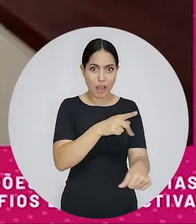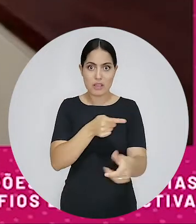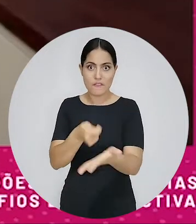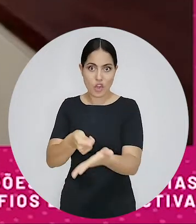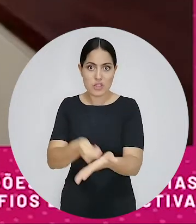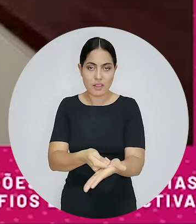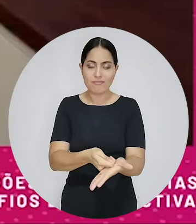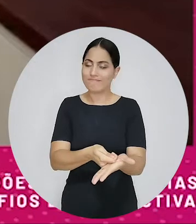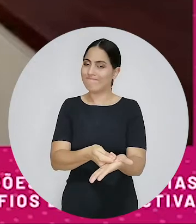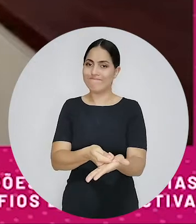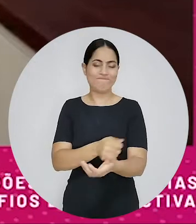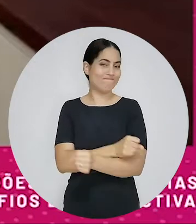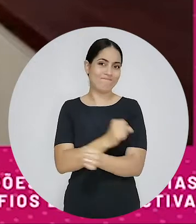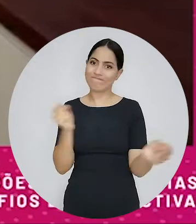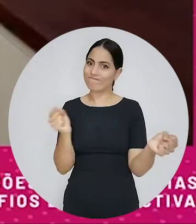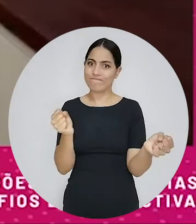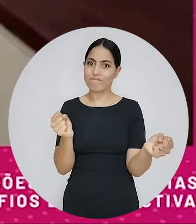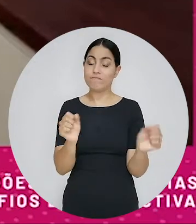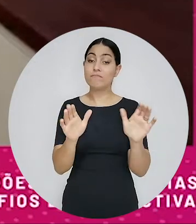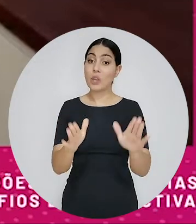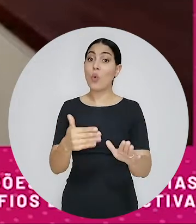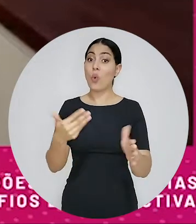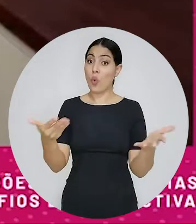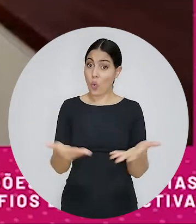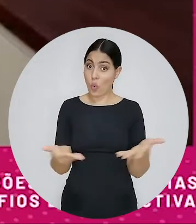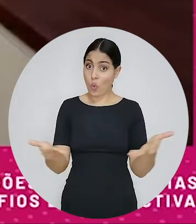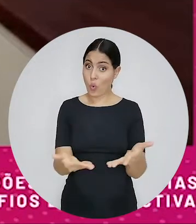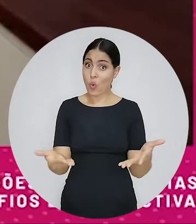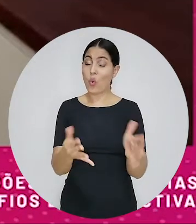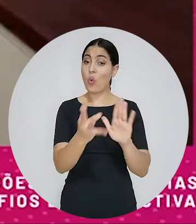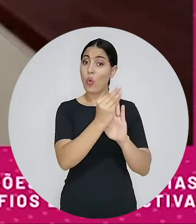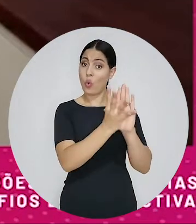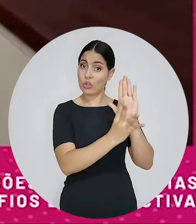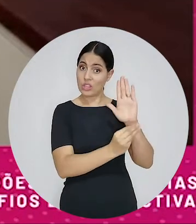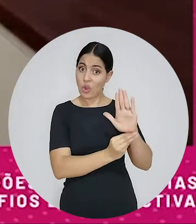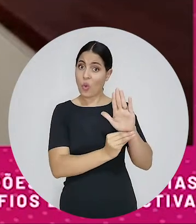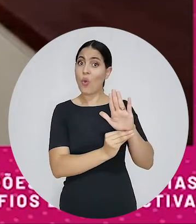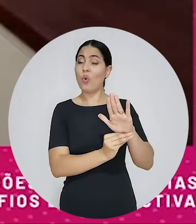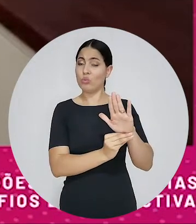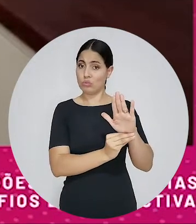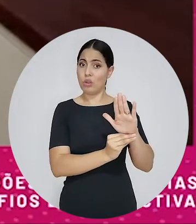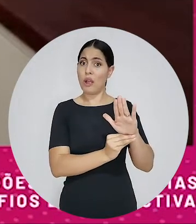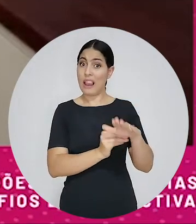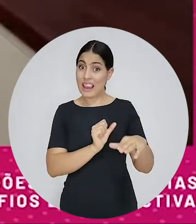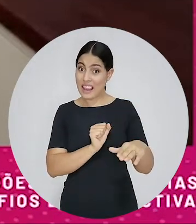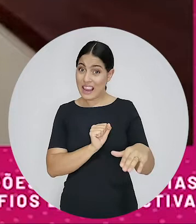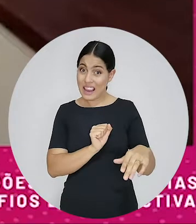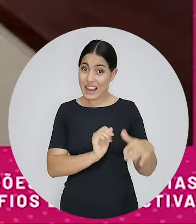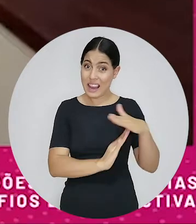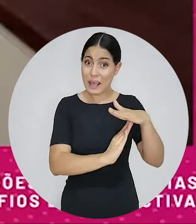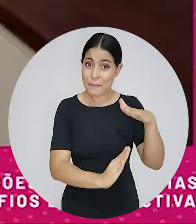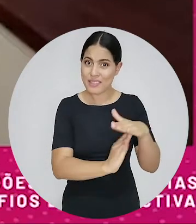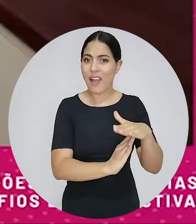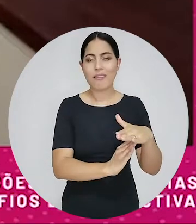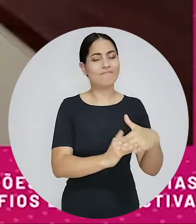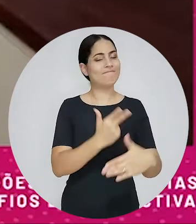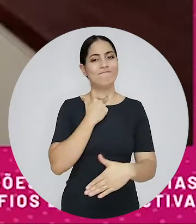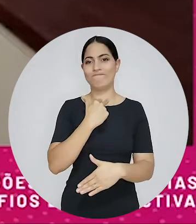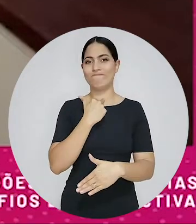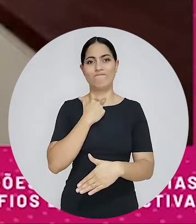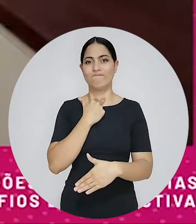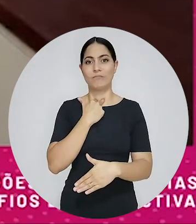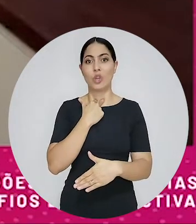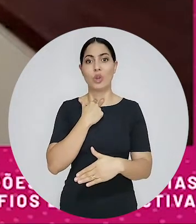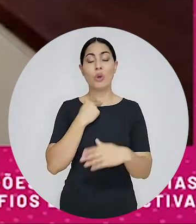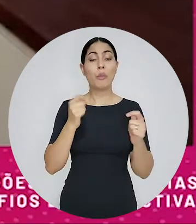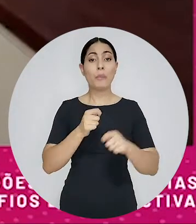não me parece a melhor solução limitar o conteúdo da fala de ninguém, por mais abrangência,